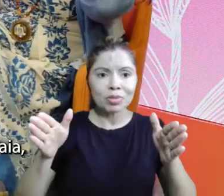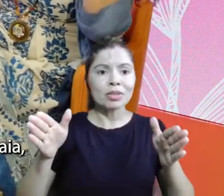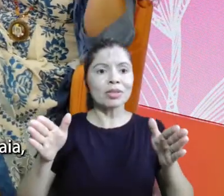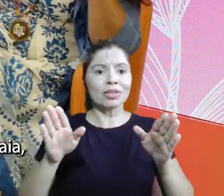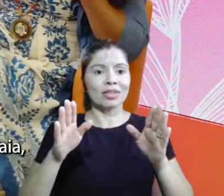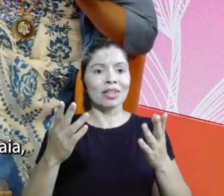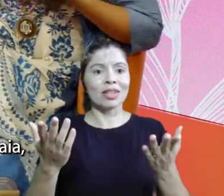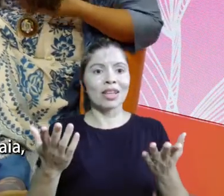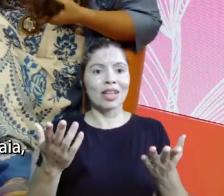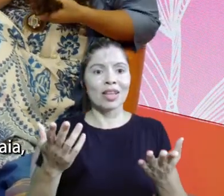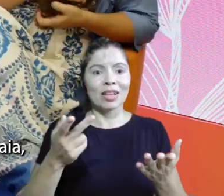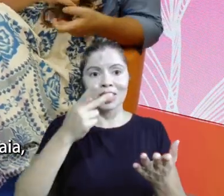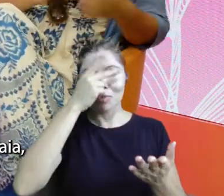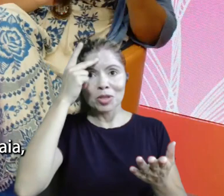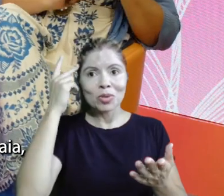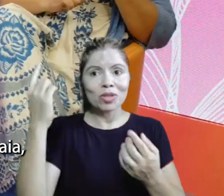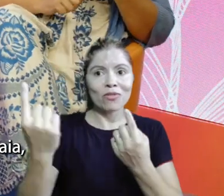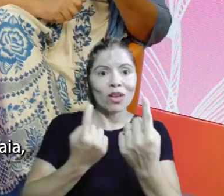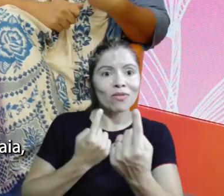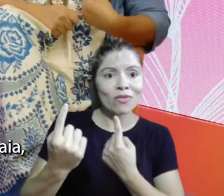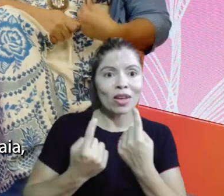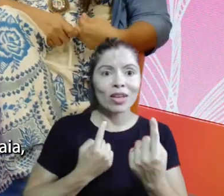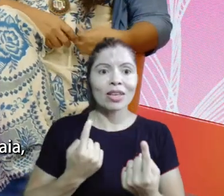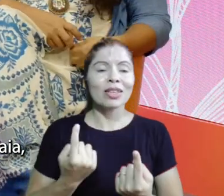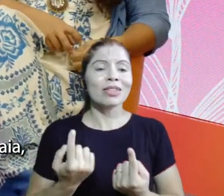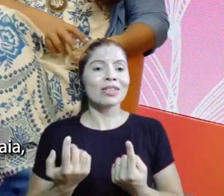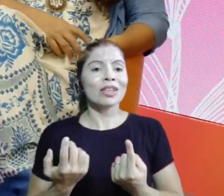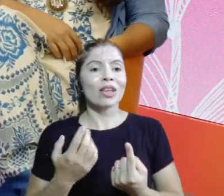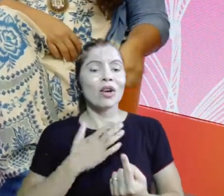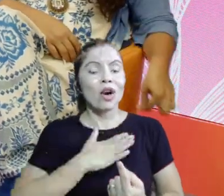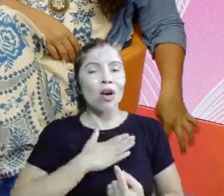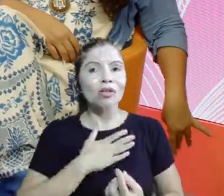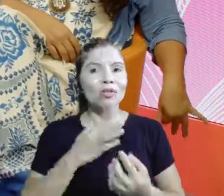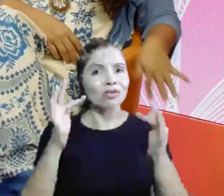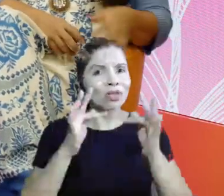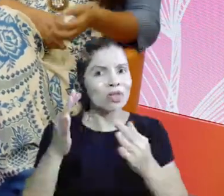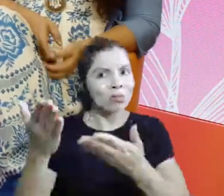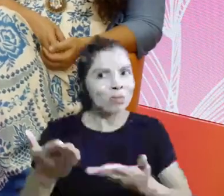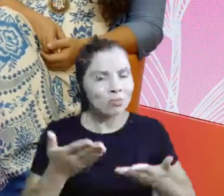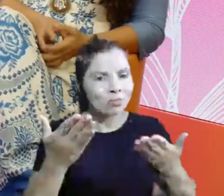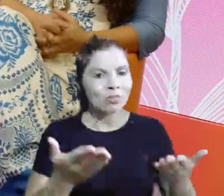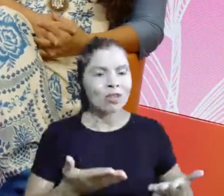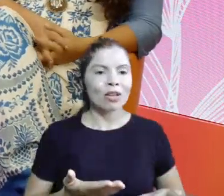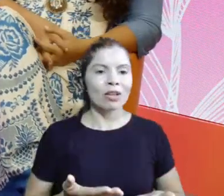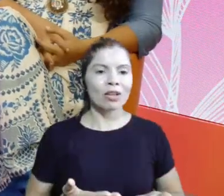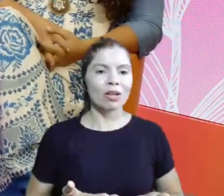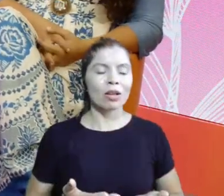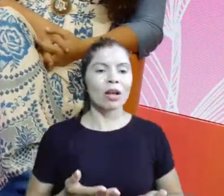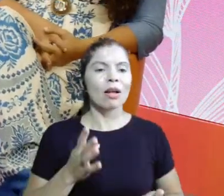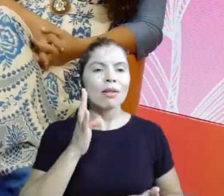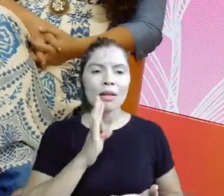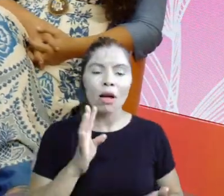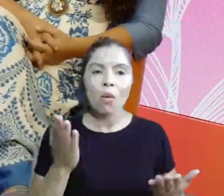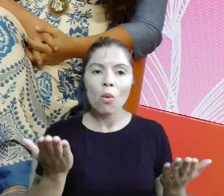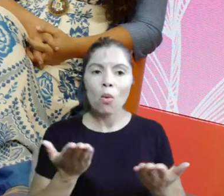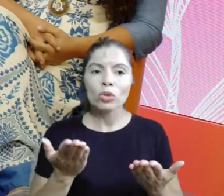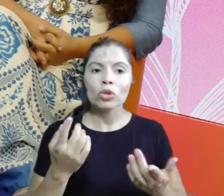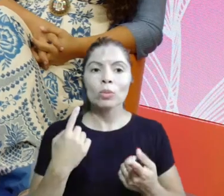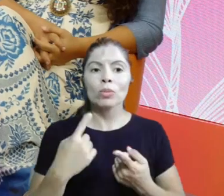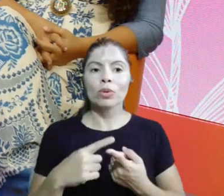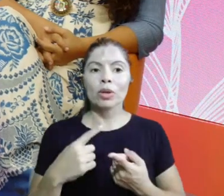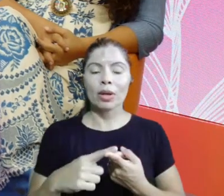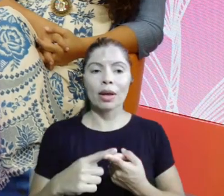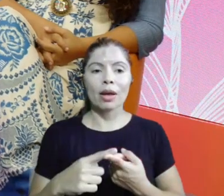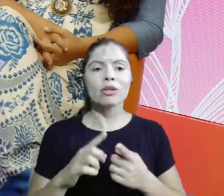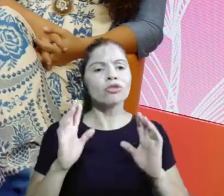vestir-se de saia. Vou lá palmitar, vem vestir-se de saia. E, então, assim, é tão legal hoje